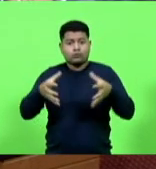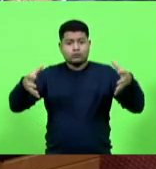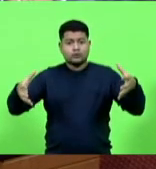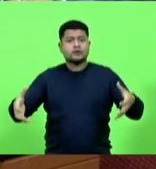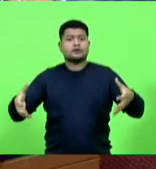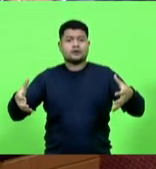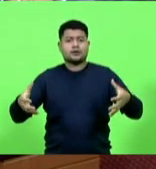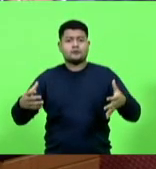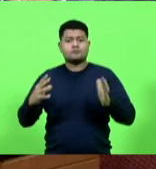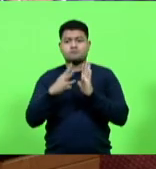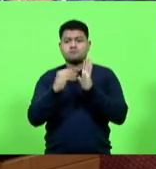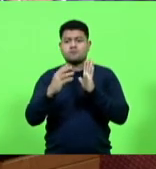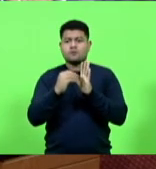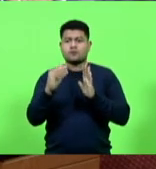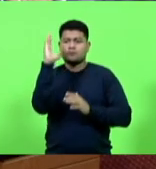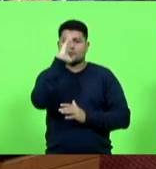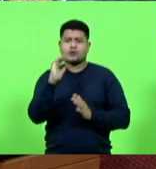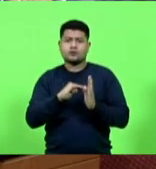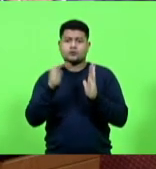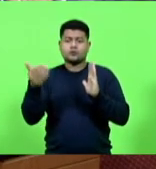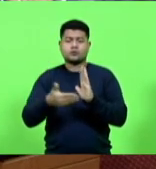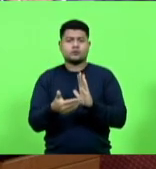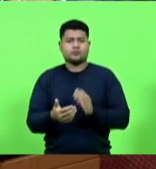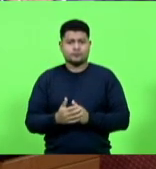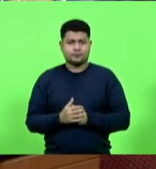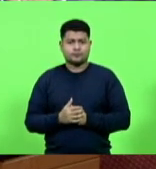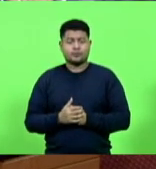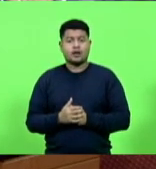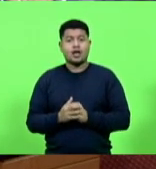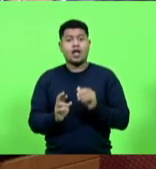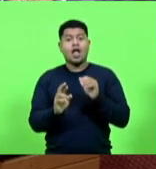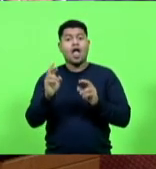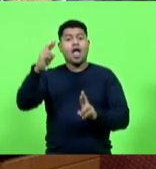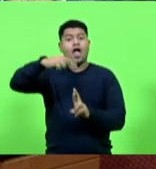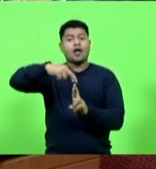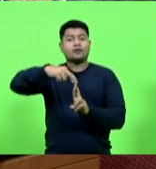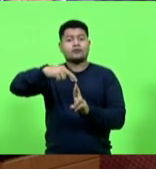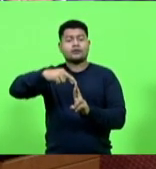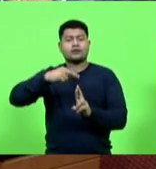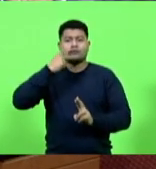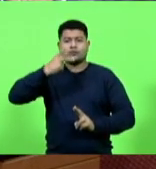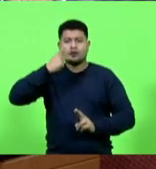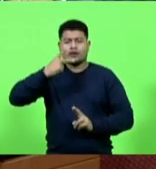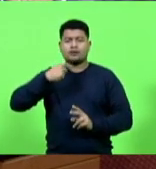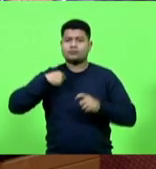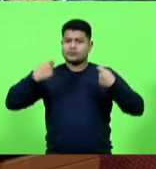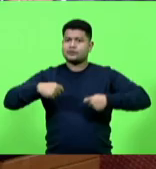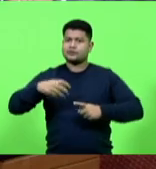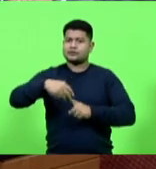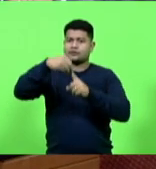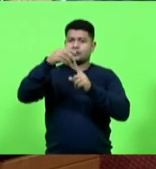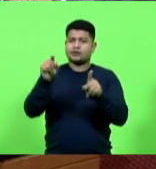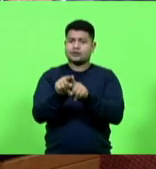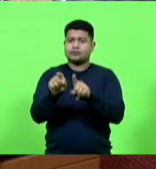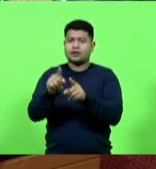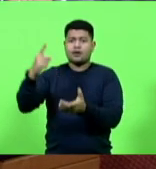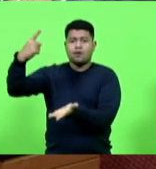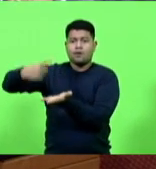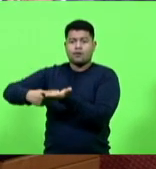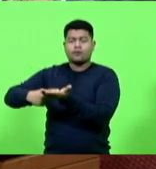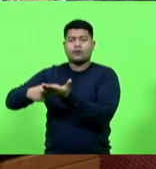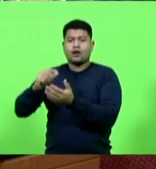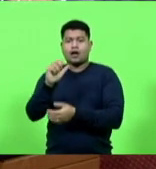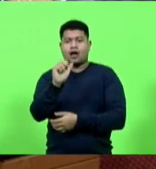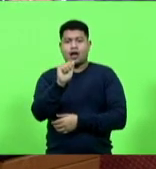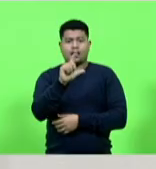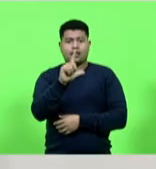modelo para o Brasil e por falar em referências para o país preciso mais uma vez destacar o convênio entre a Lesk e a Caete